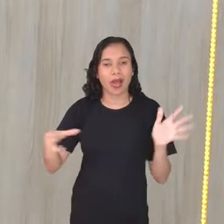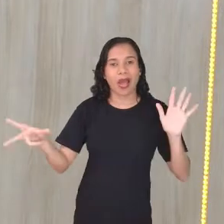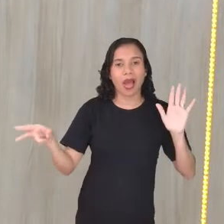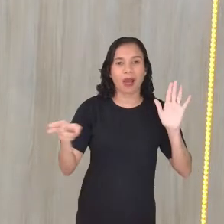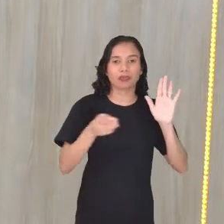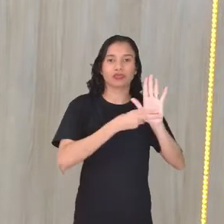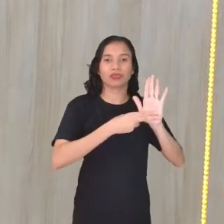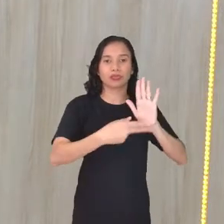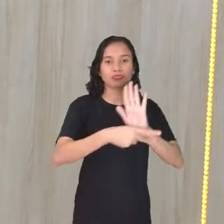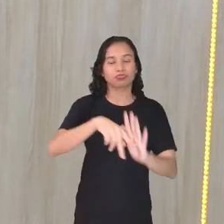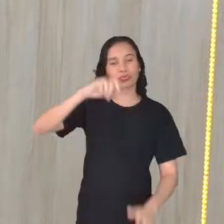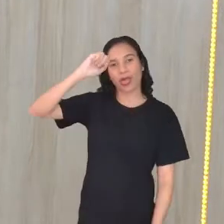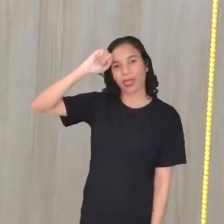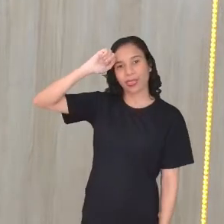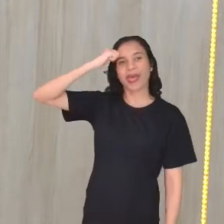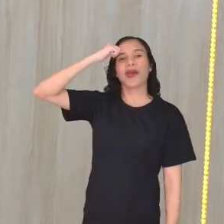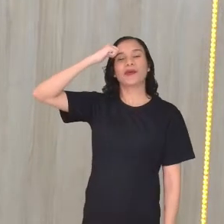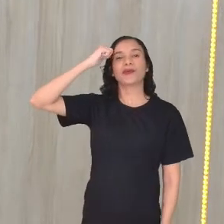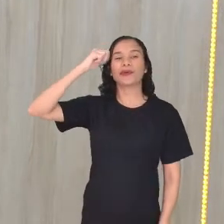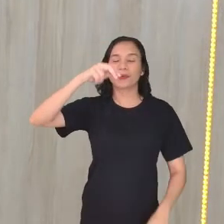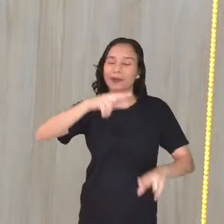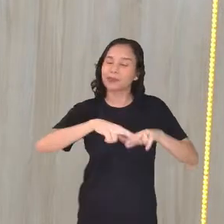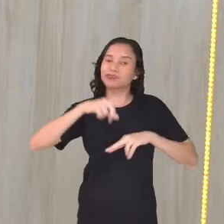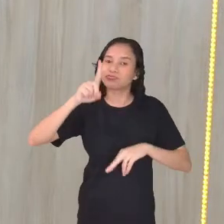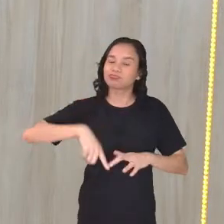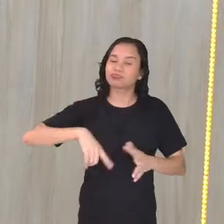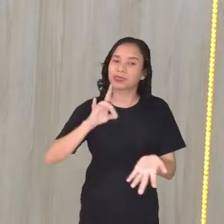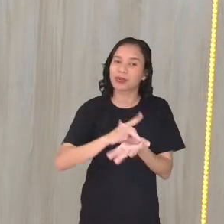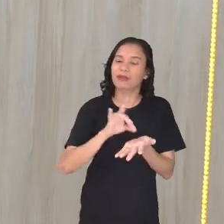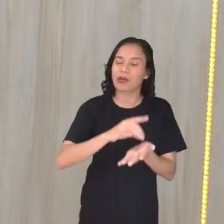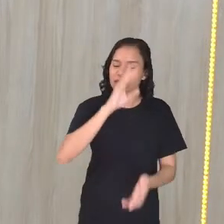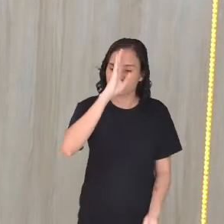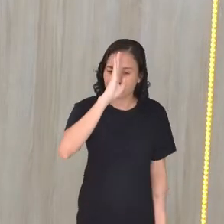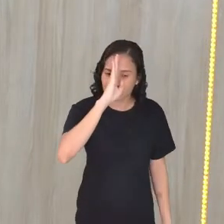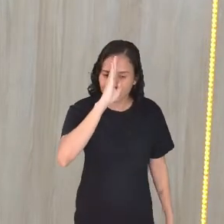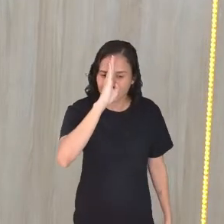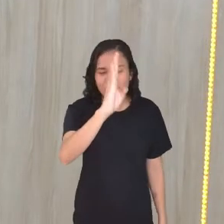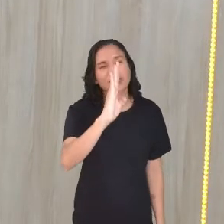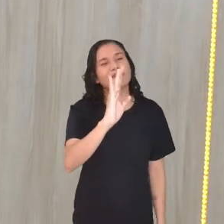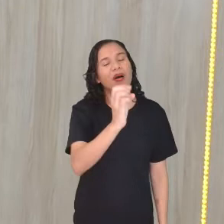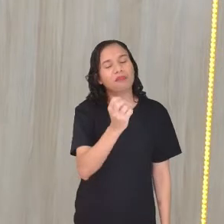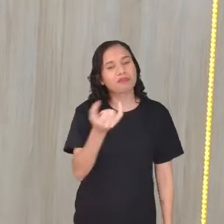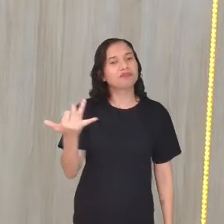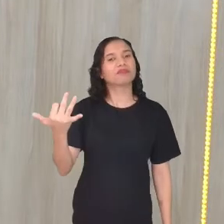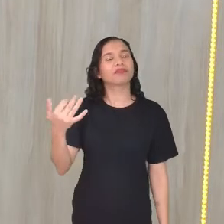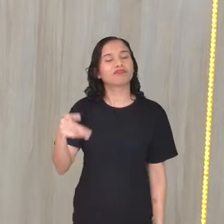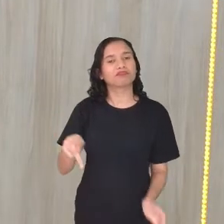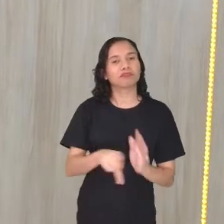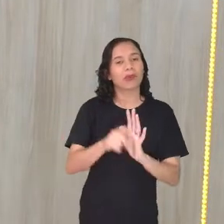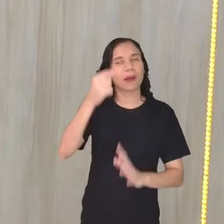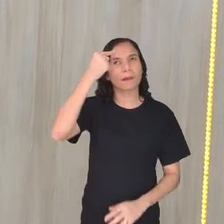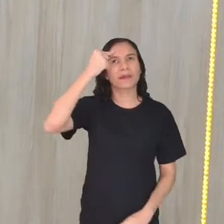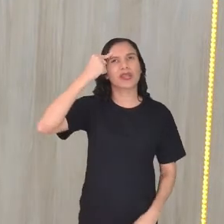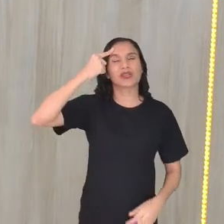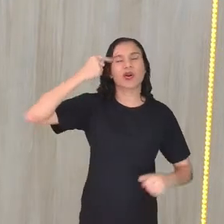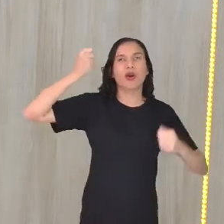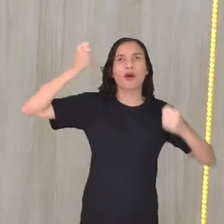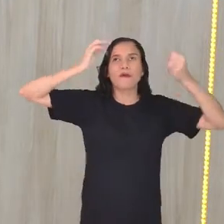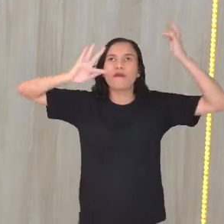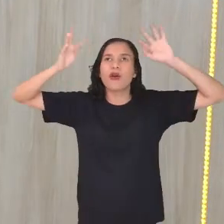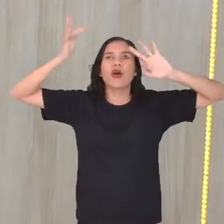negro, né? Então, ele também foi encabeçou aí, foi um grande pensador aí que